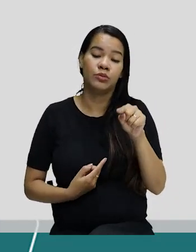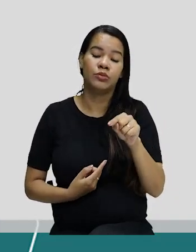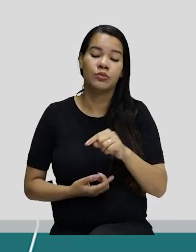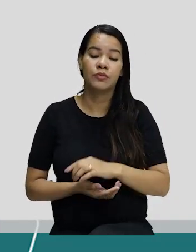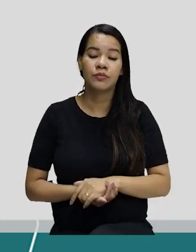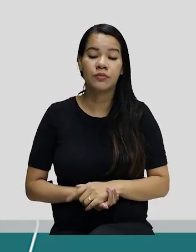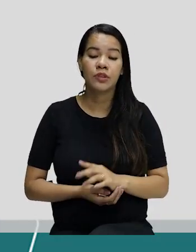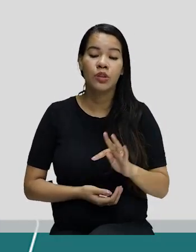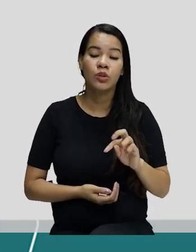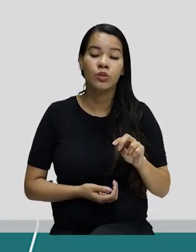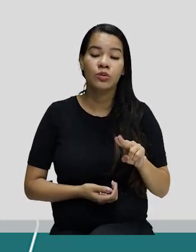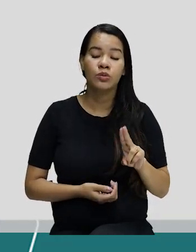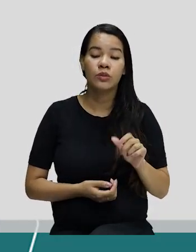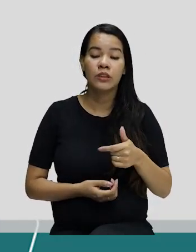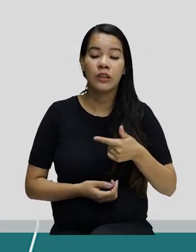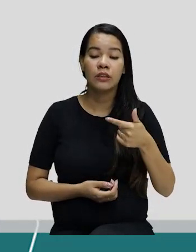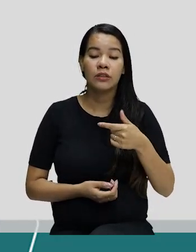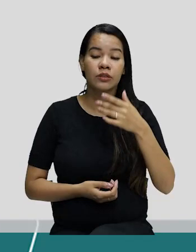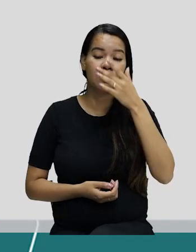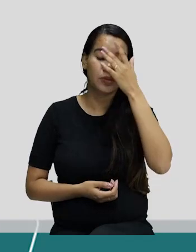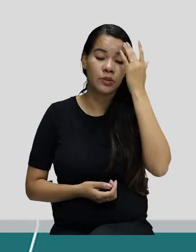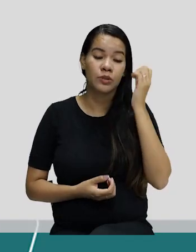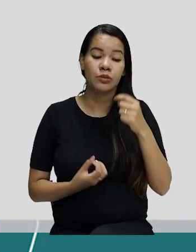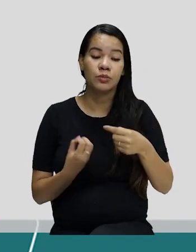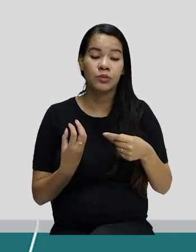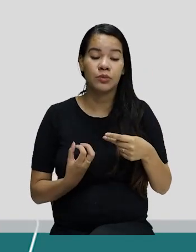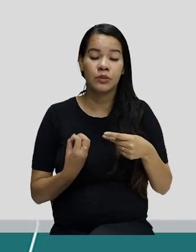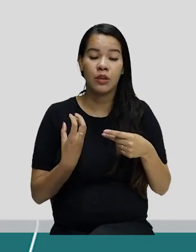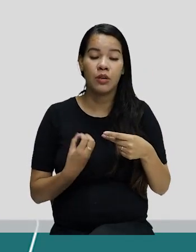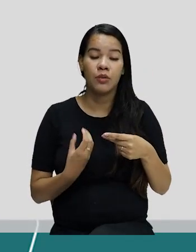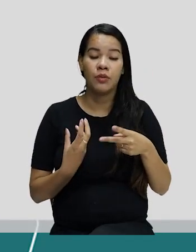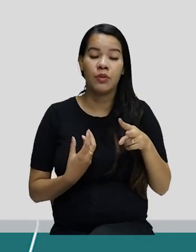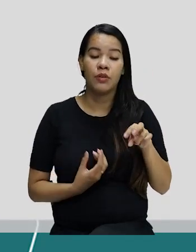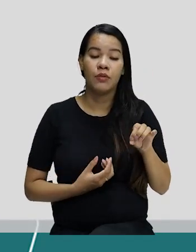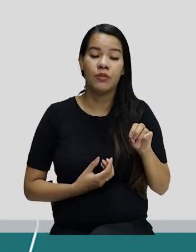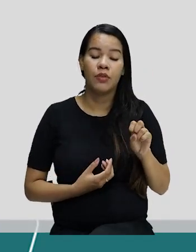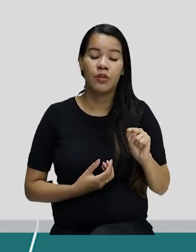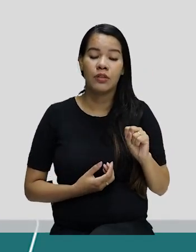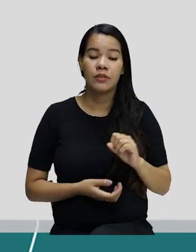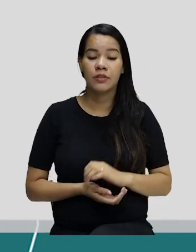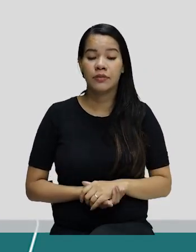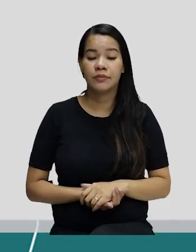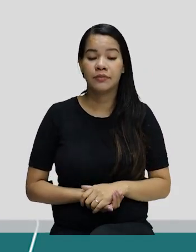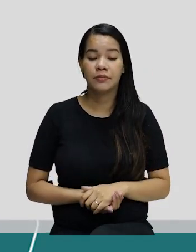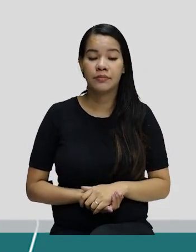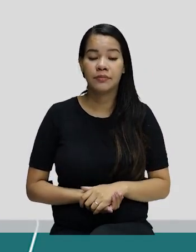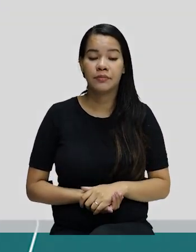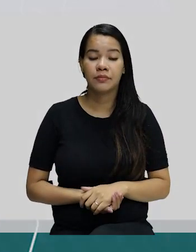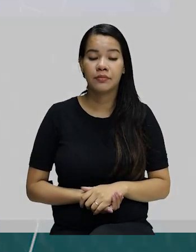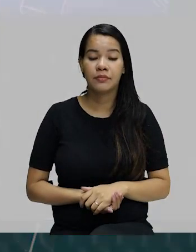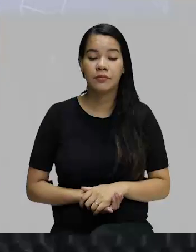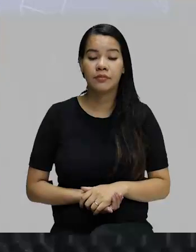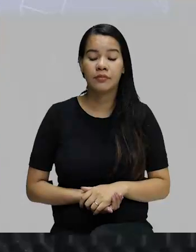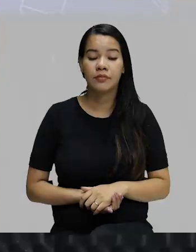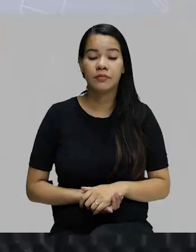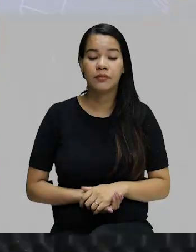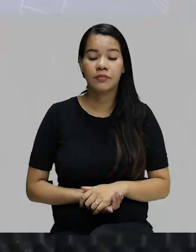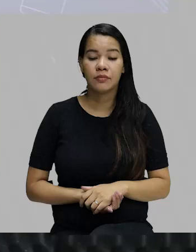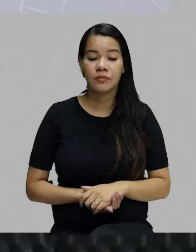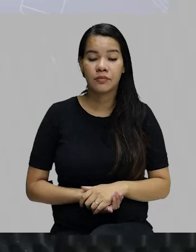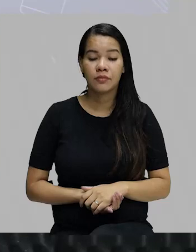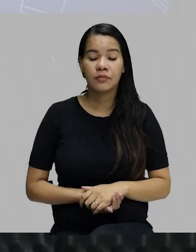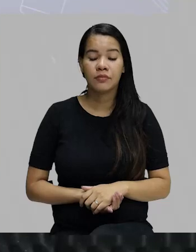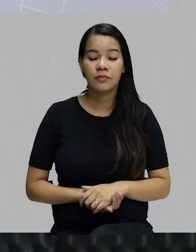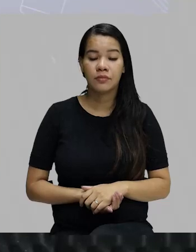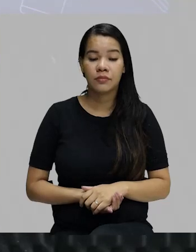colocando aqui em português, e a segunda pessoa do plural, vós, que é tu e fosse outros, tá? Derivam